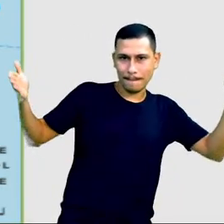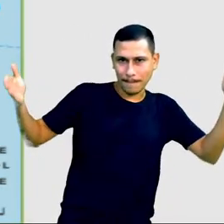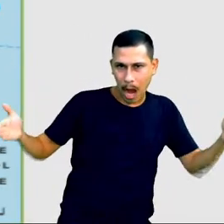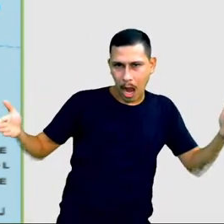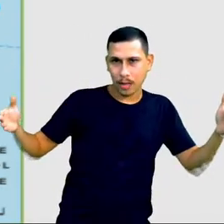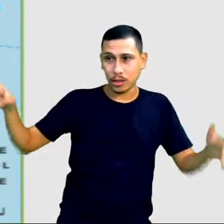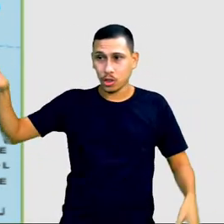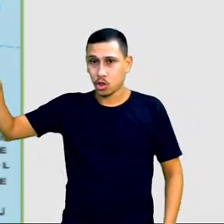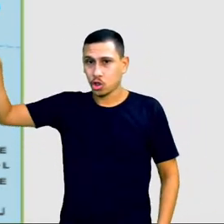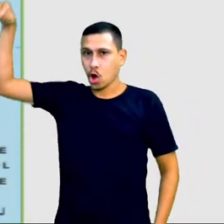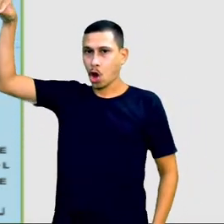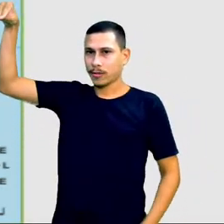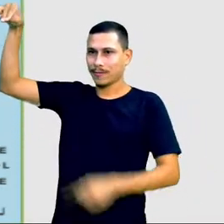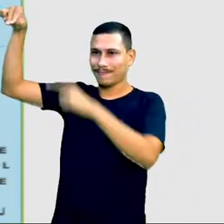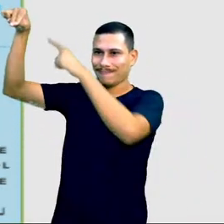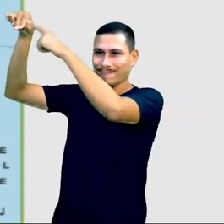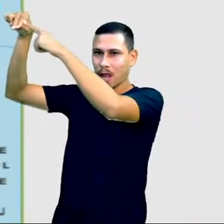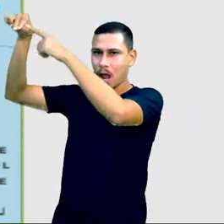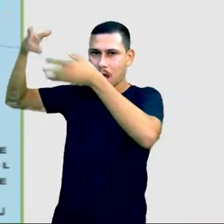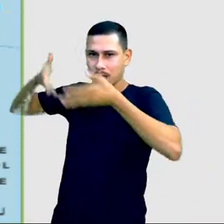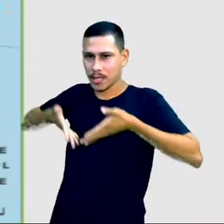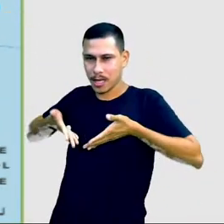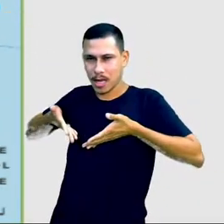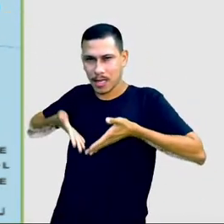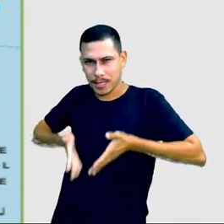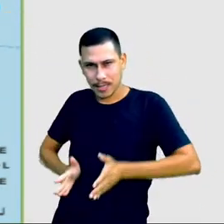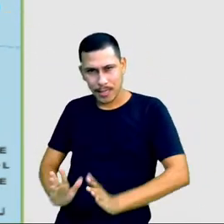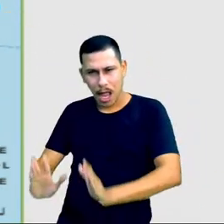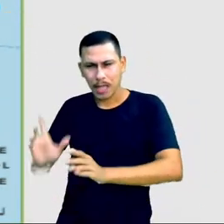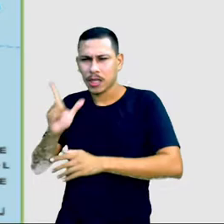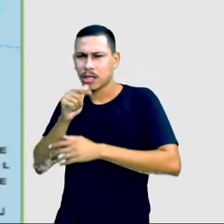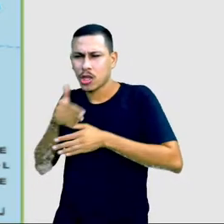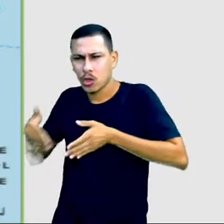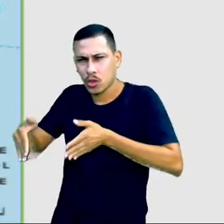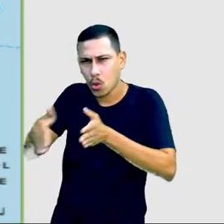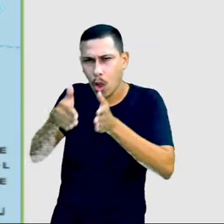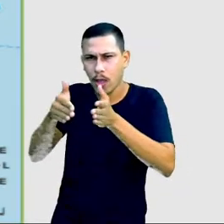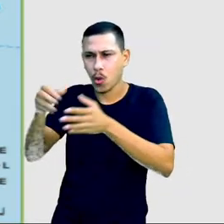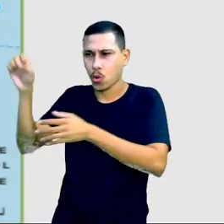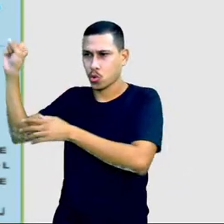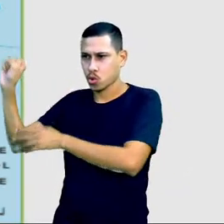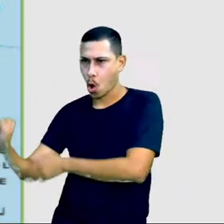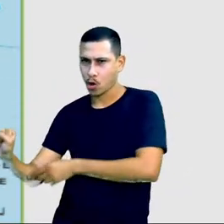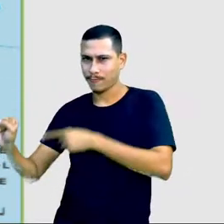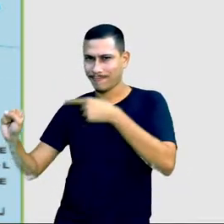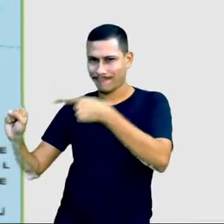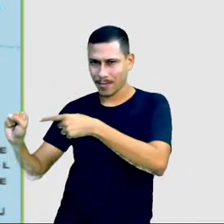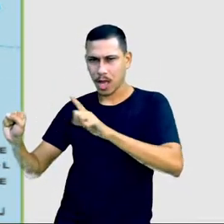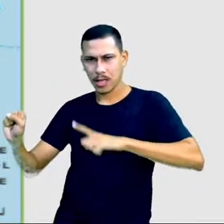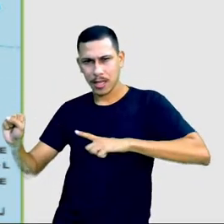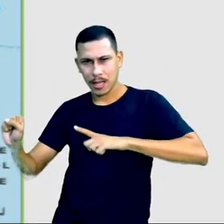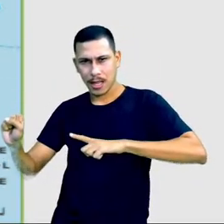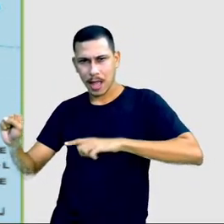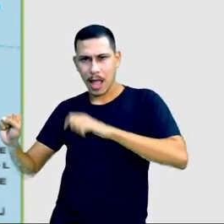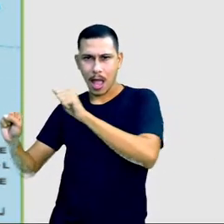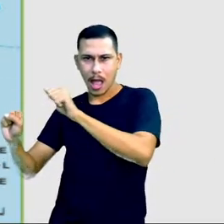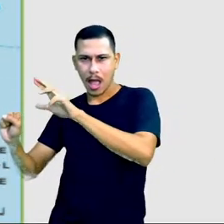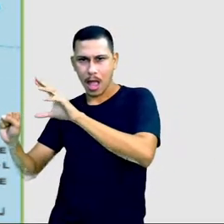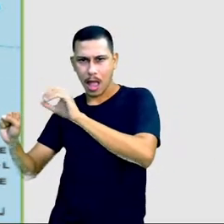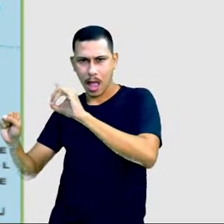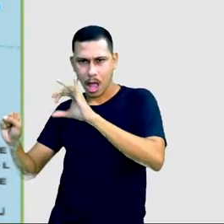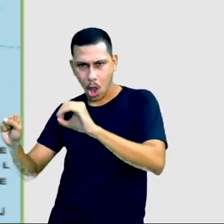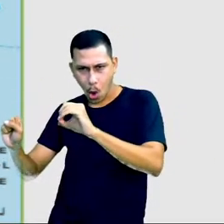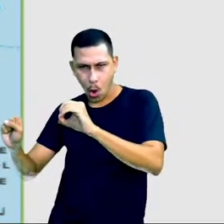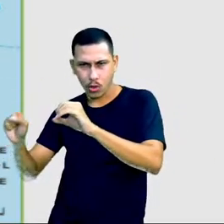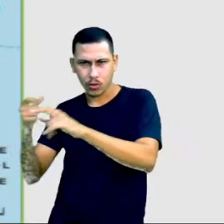norte, a gente tem a nascente do rio Ailã, ao sul, a gente tem a roiuxuí, no Rio Grande do Sul,